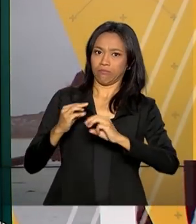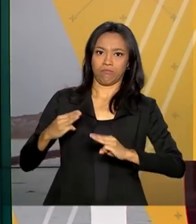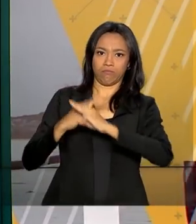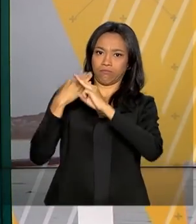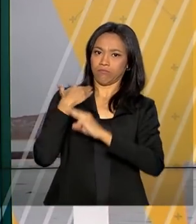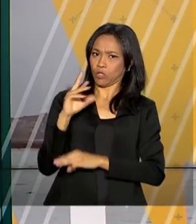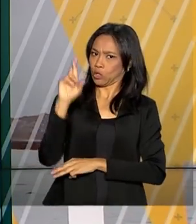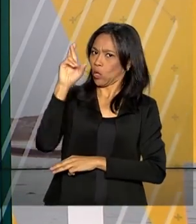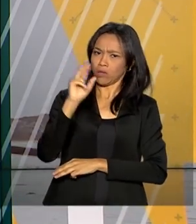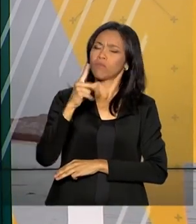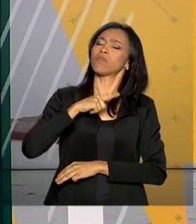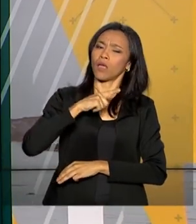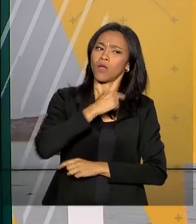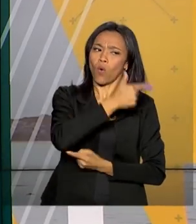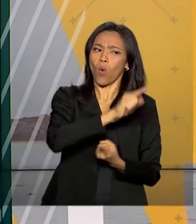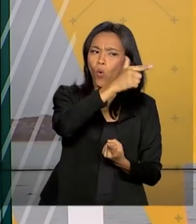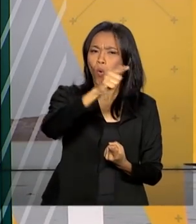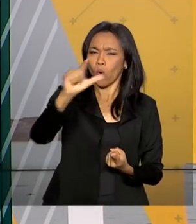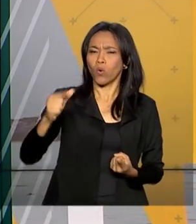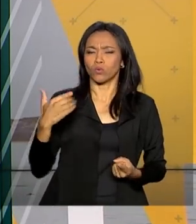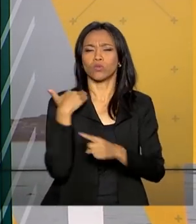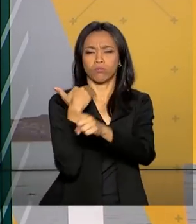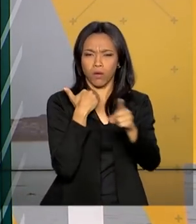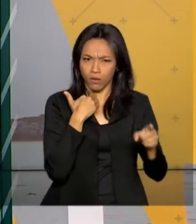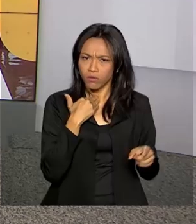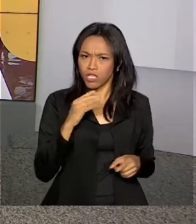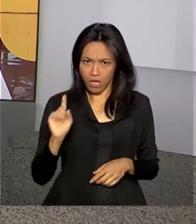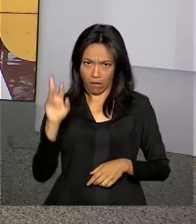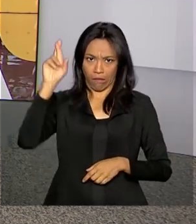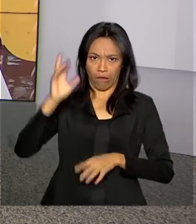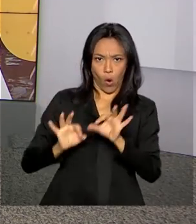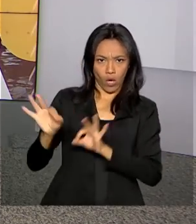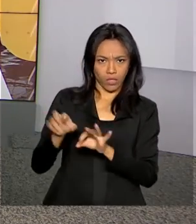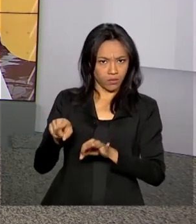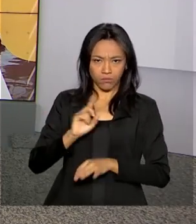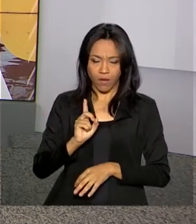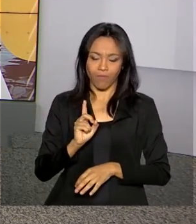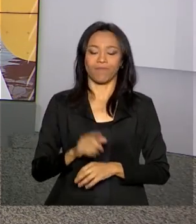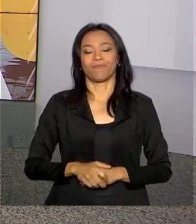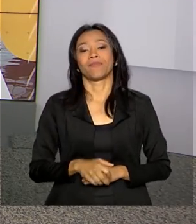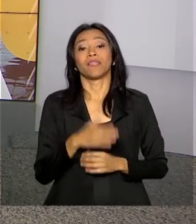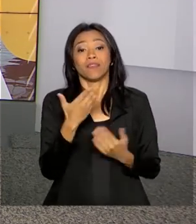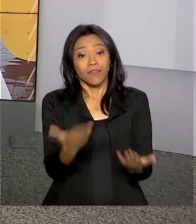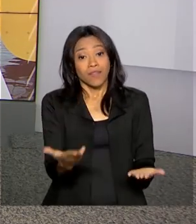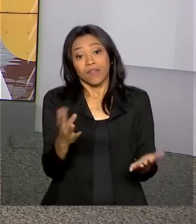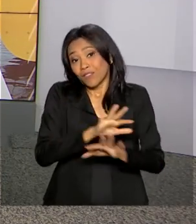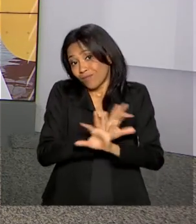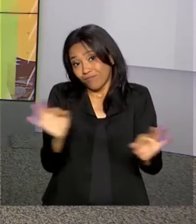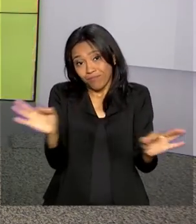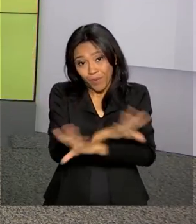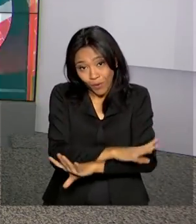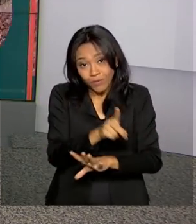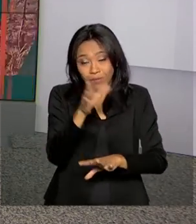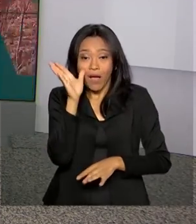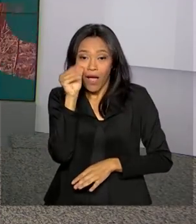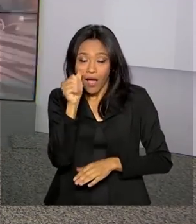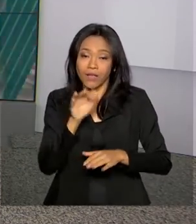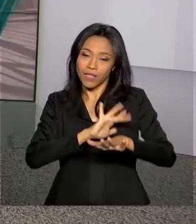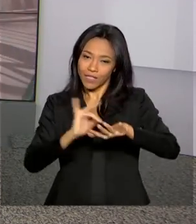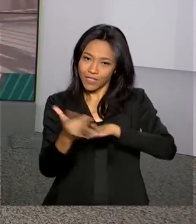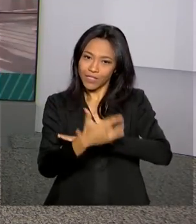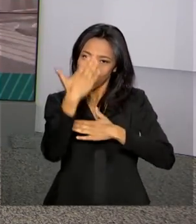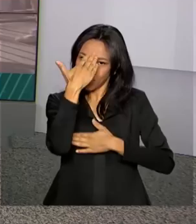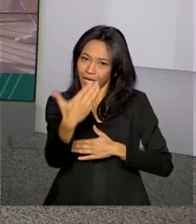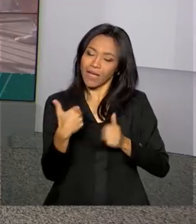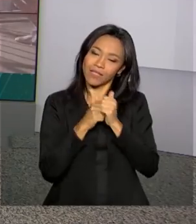bancos e não é organizado pela Caixa Econômica Federal. Por hoje é só. Nos acompanhe também pelas nossas redes sociais. Muito obrigada pela